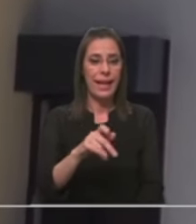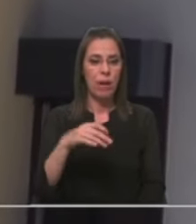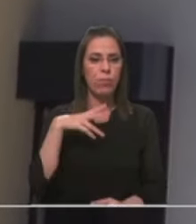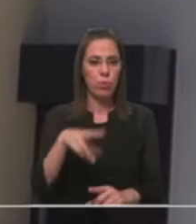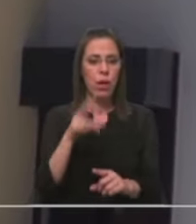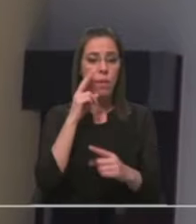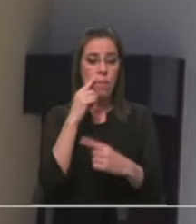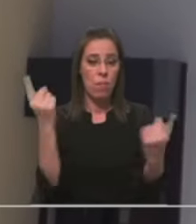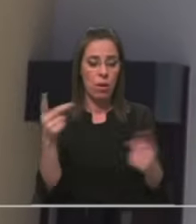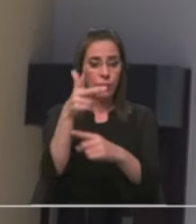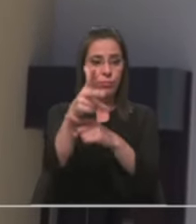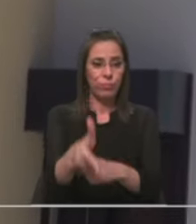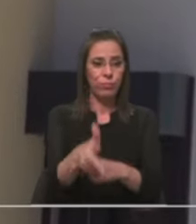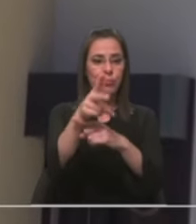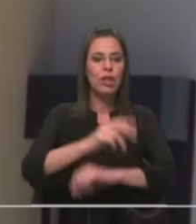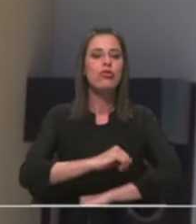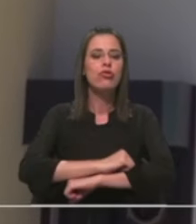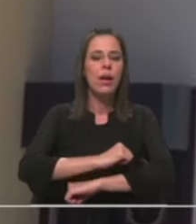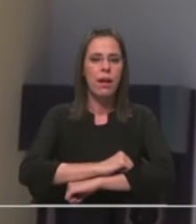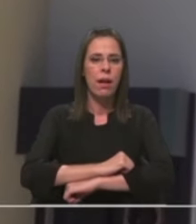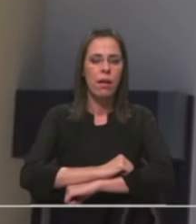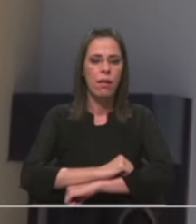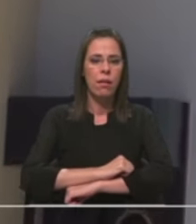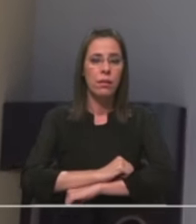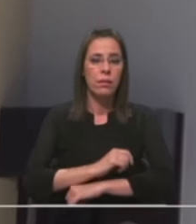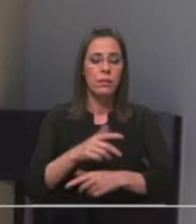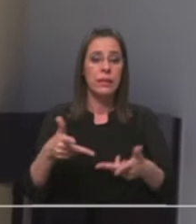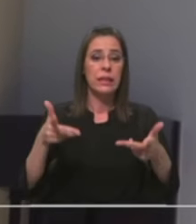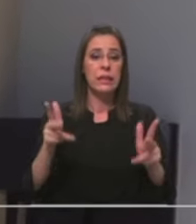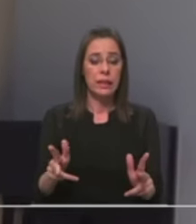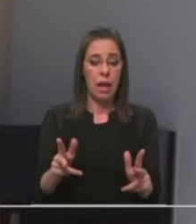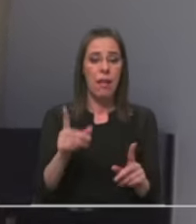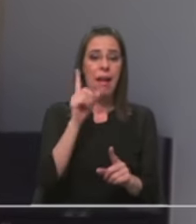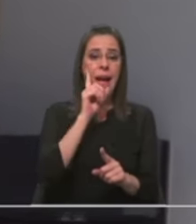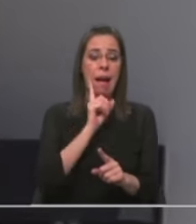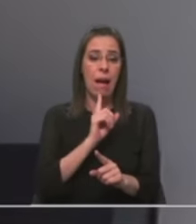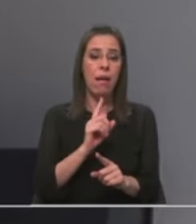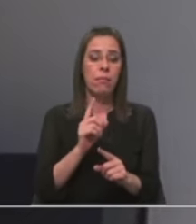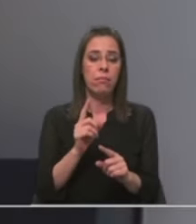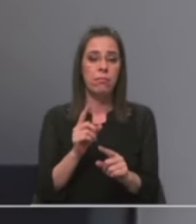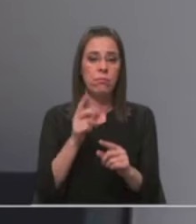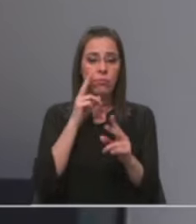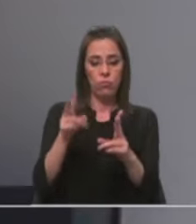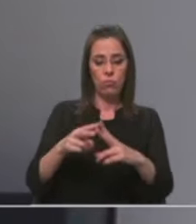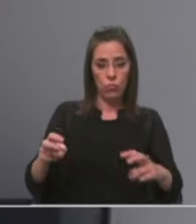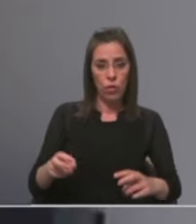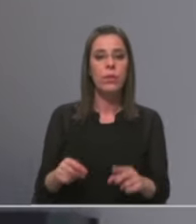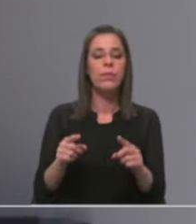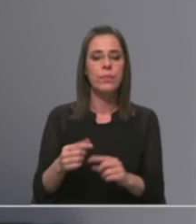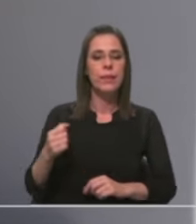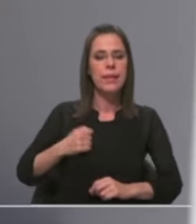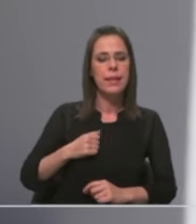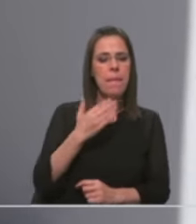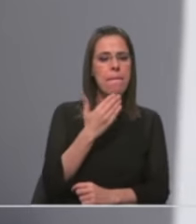mostra agora, efetivamente, a janela da sala onde esta mulher foi, então, encontrada. E foi no